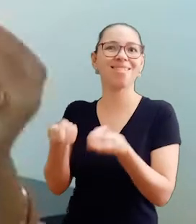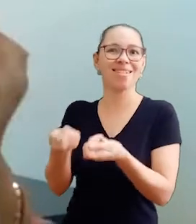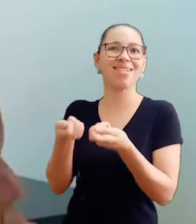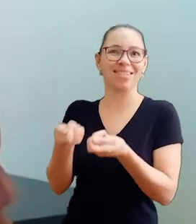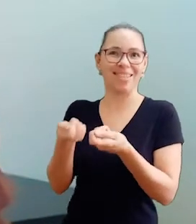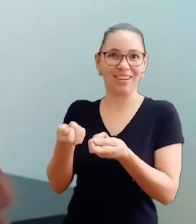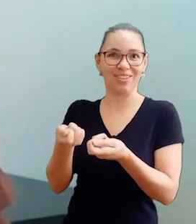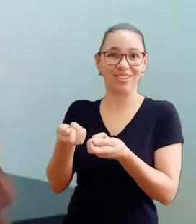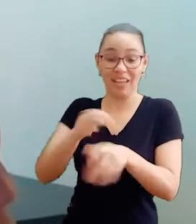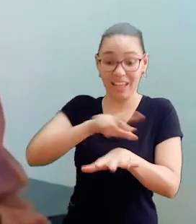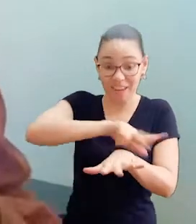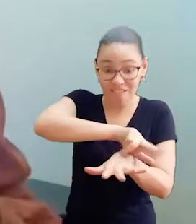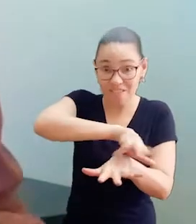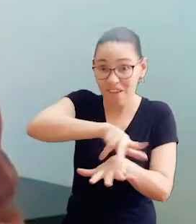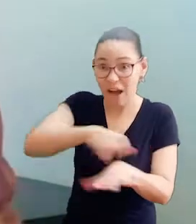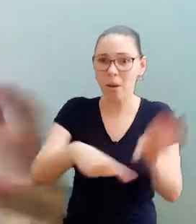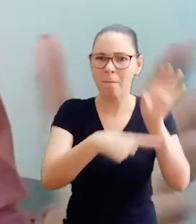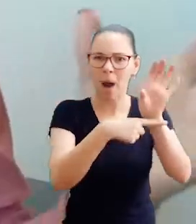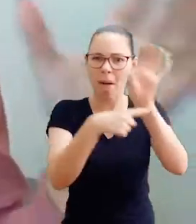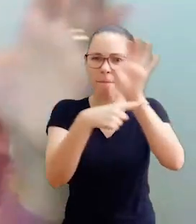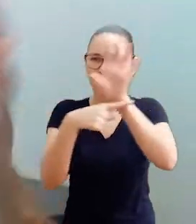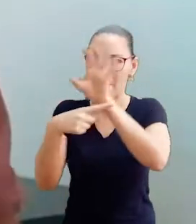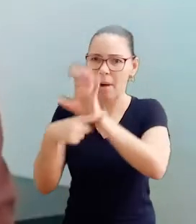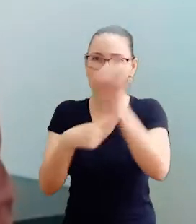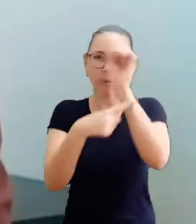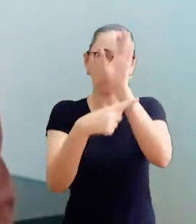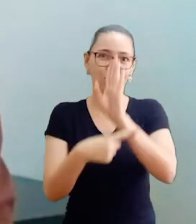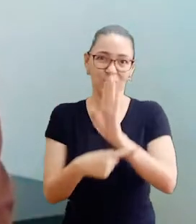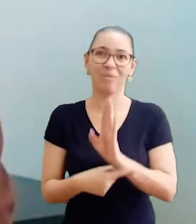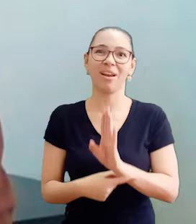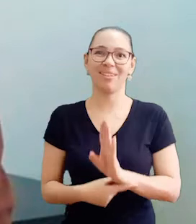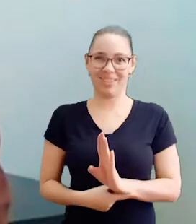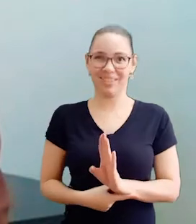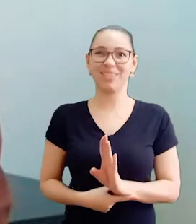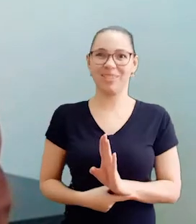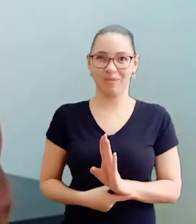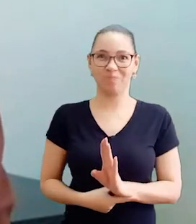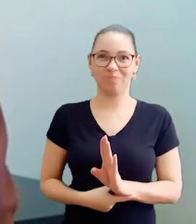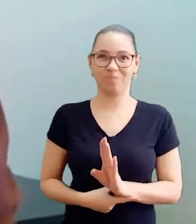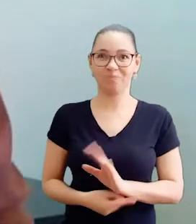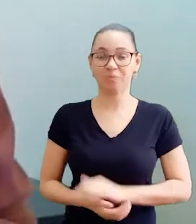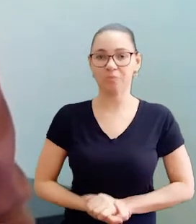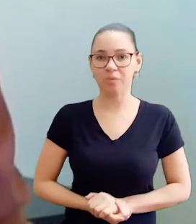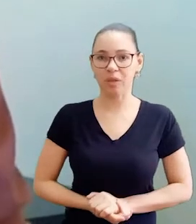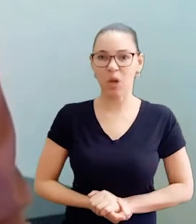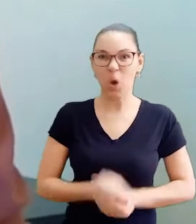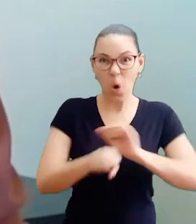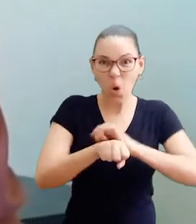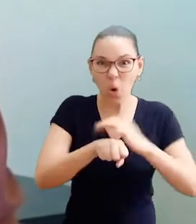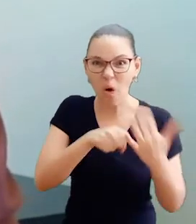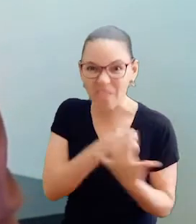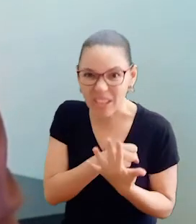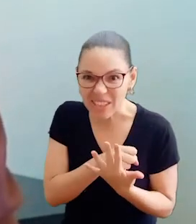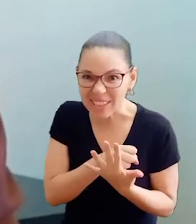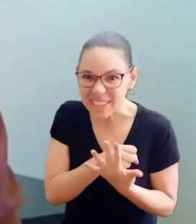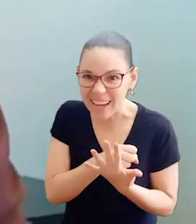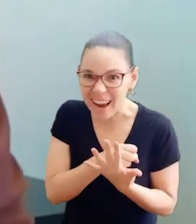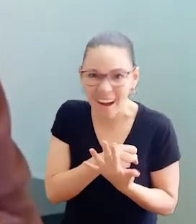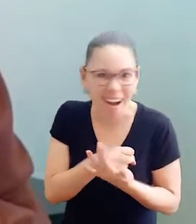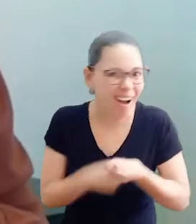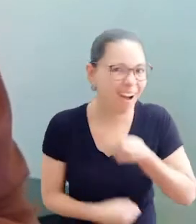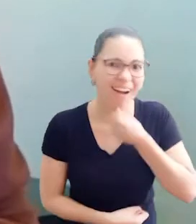que sejam condizentes com as tantas realidades desse nosso imenso e plural Brasil.